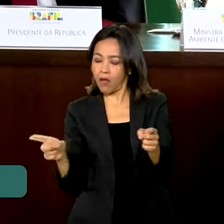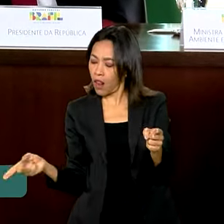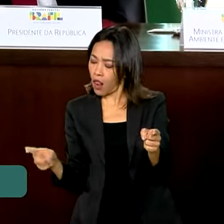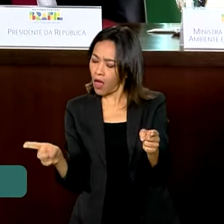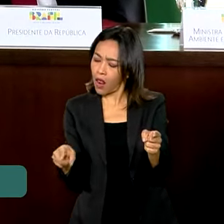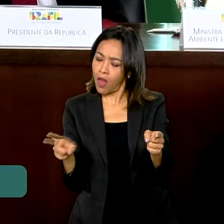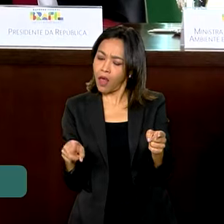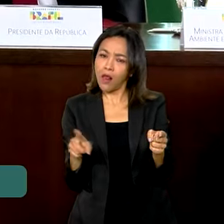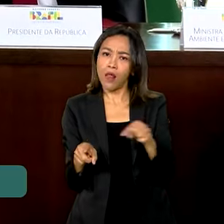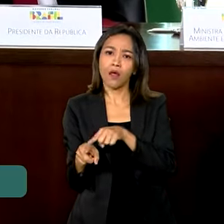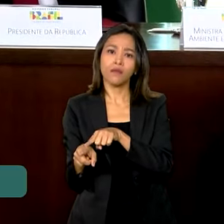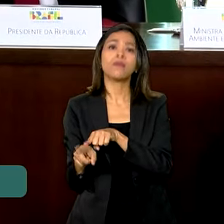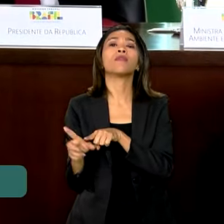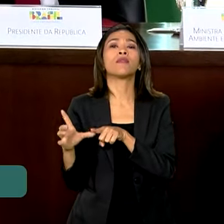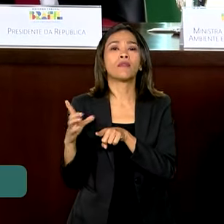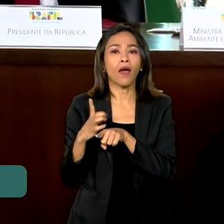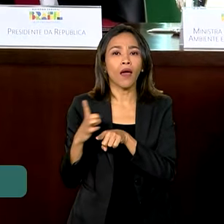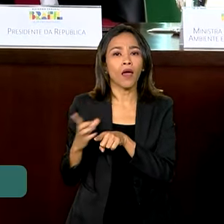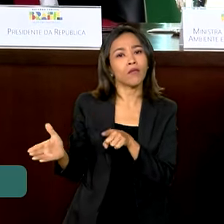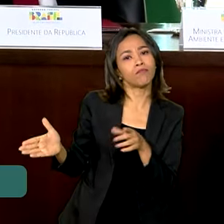tem a chamada,